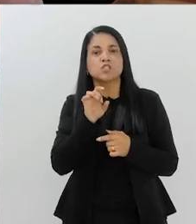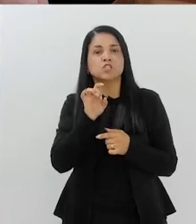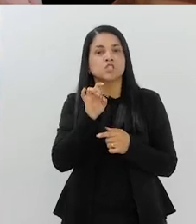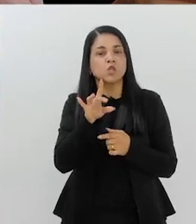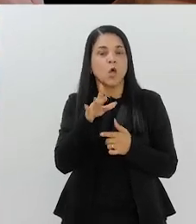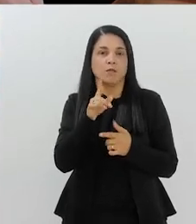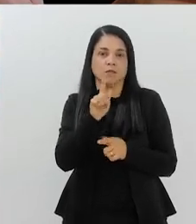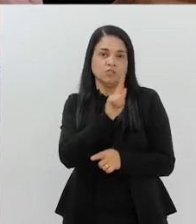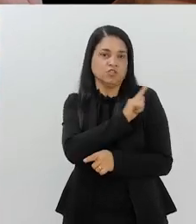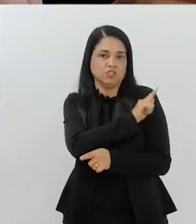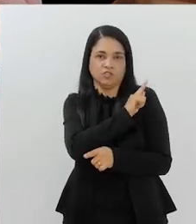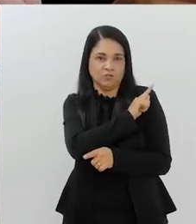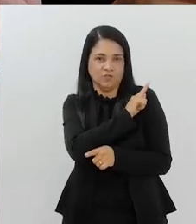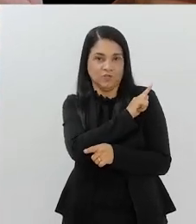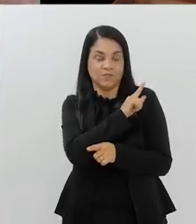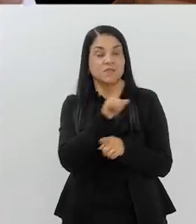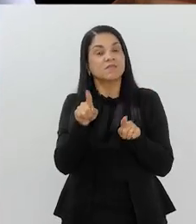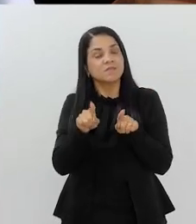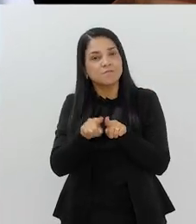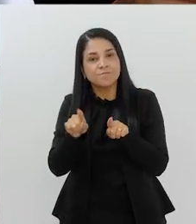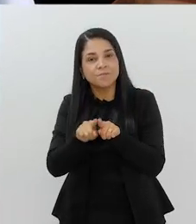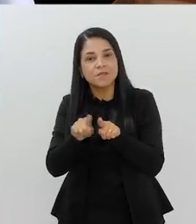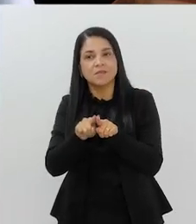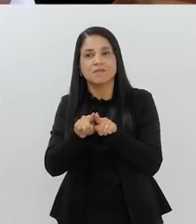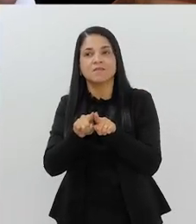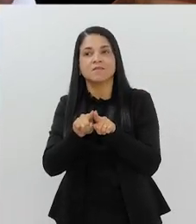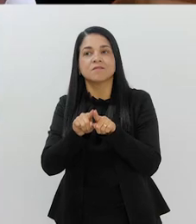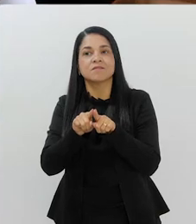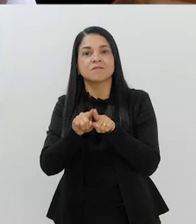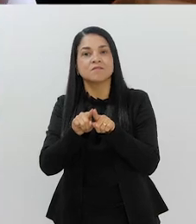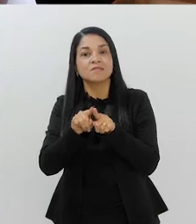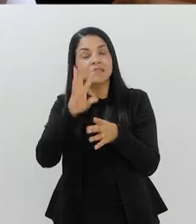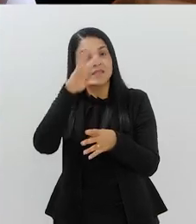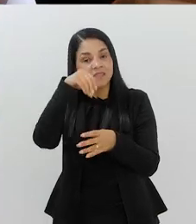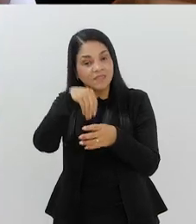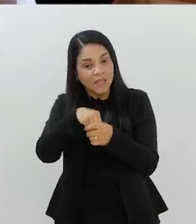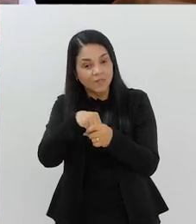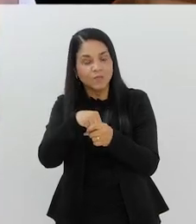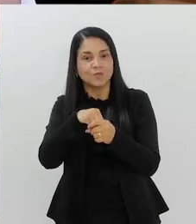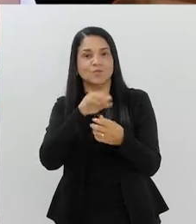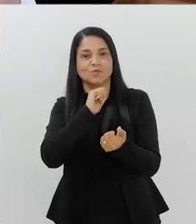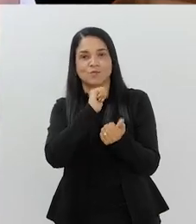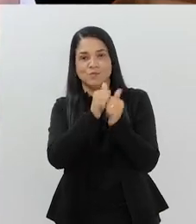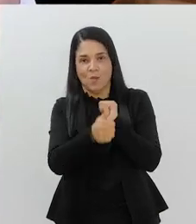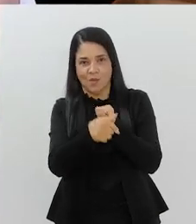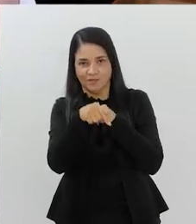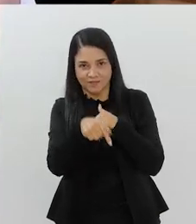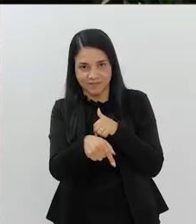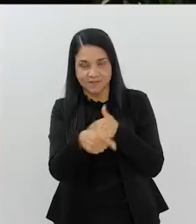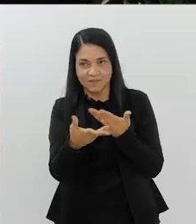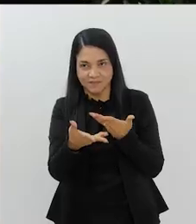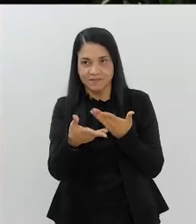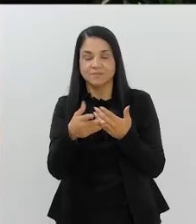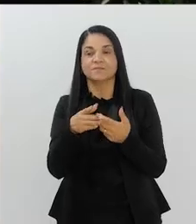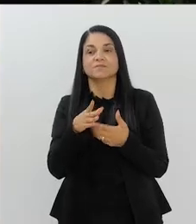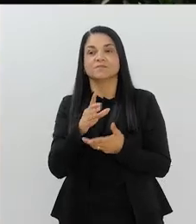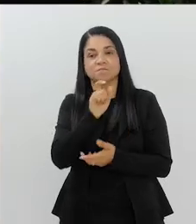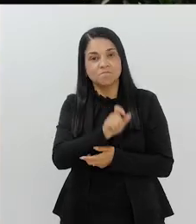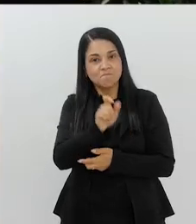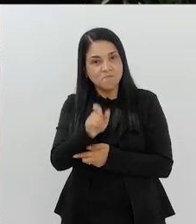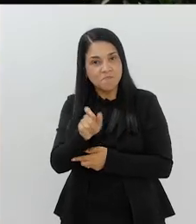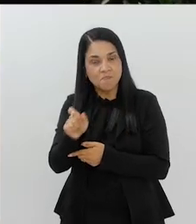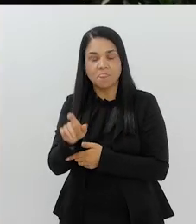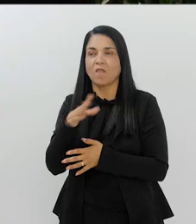apenas na gestão. Ela se dá também dentre os atletas. Mas eu acho que... Eu vou perguntar a